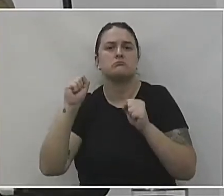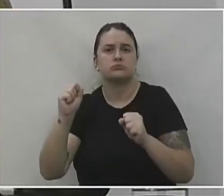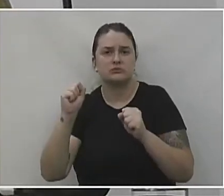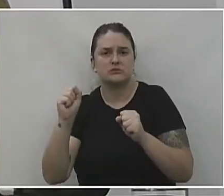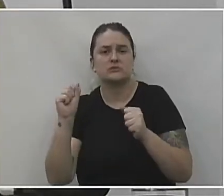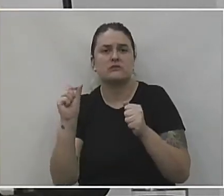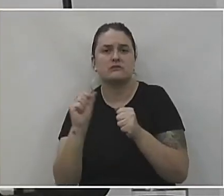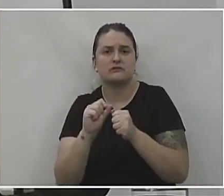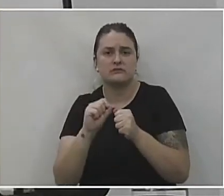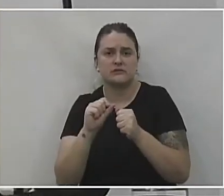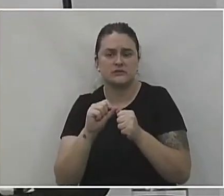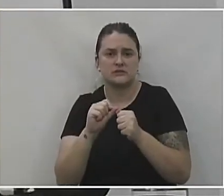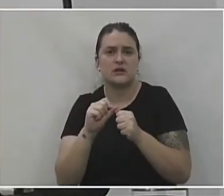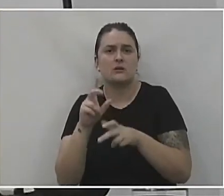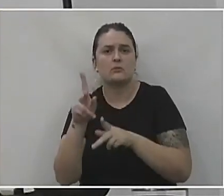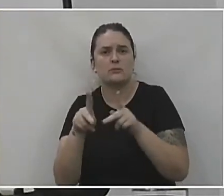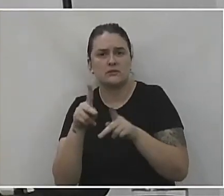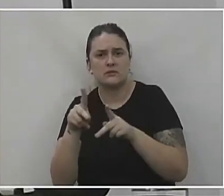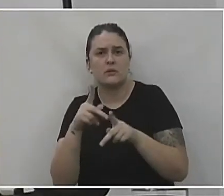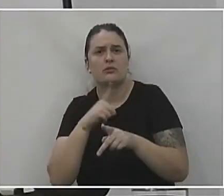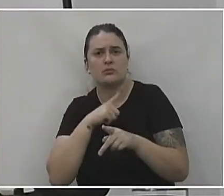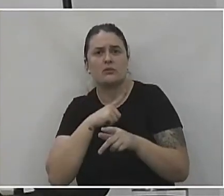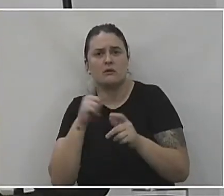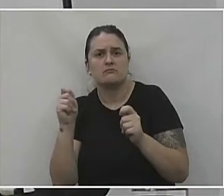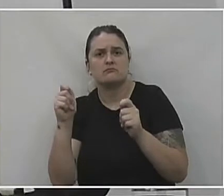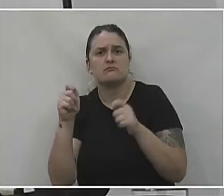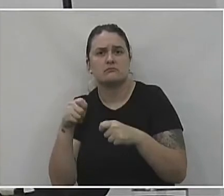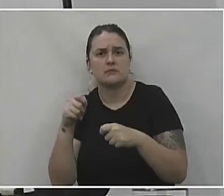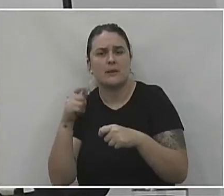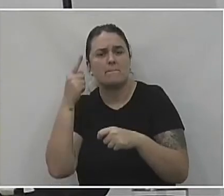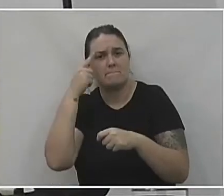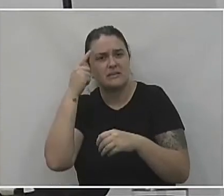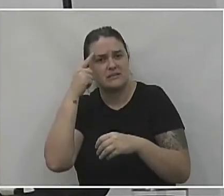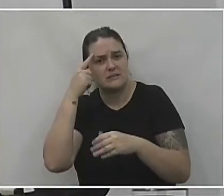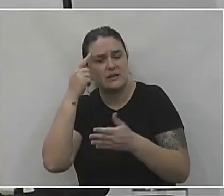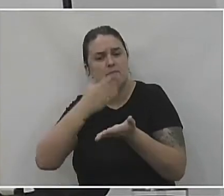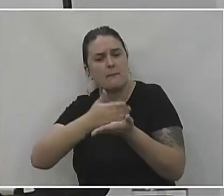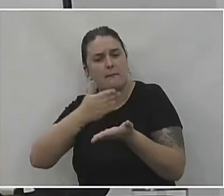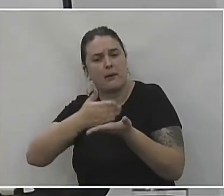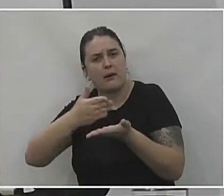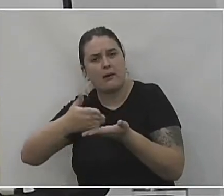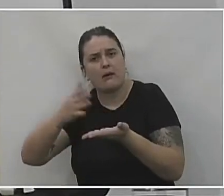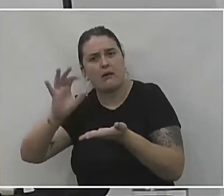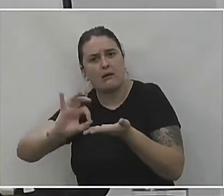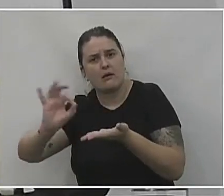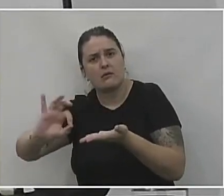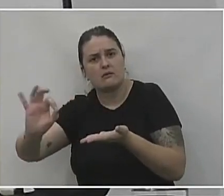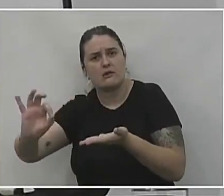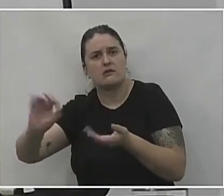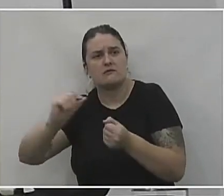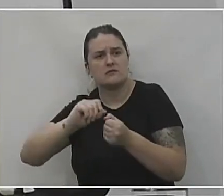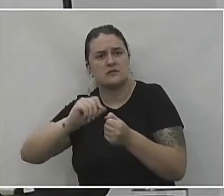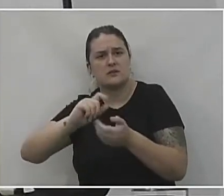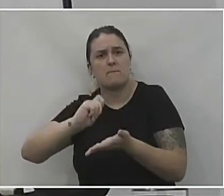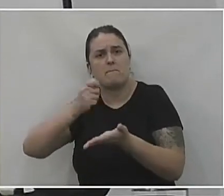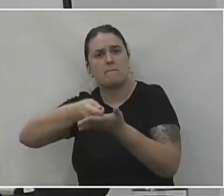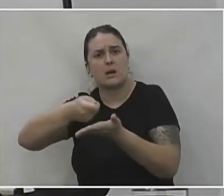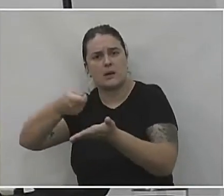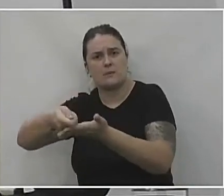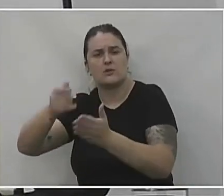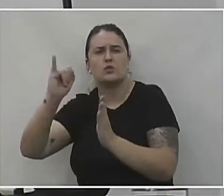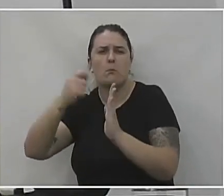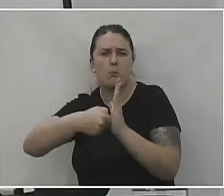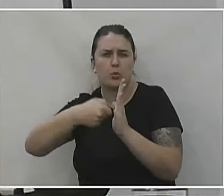fazer que a população tenha essa condição de se planejar e efetivamente efetuar esse